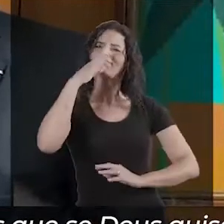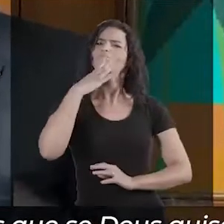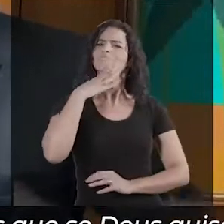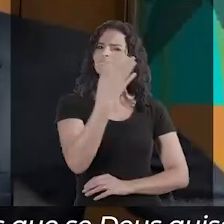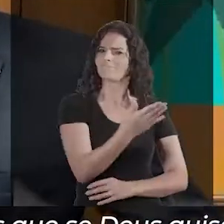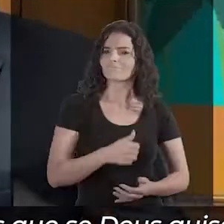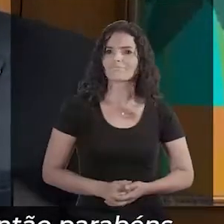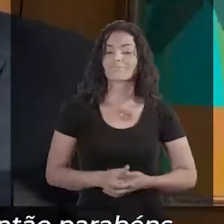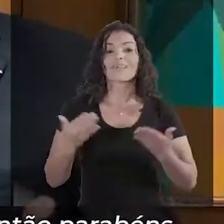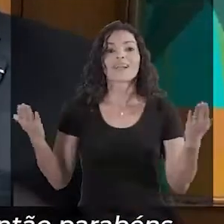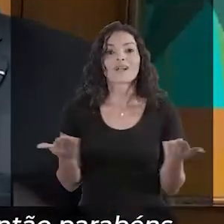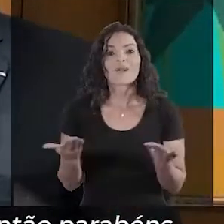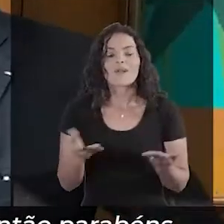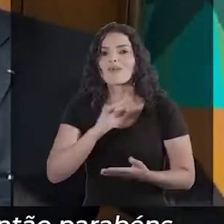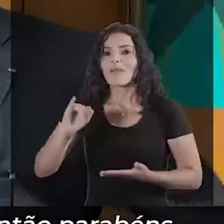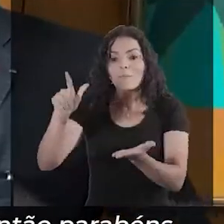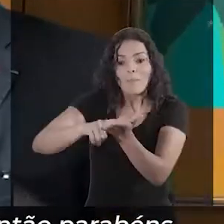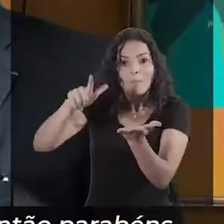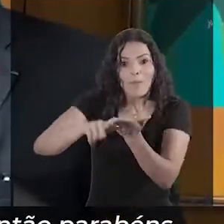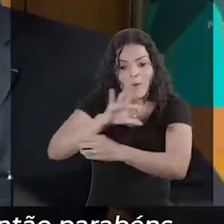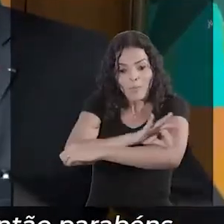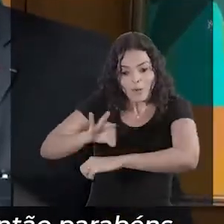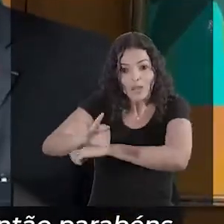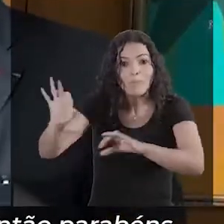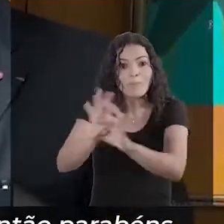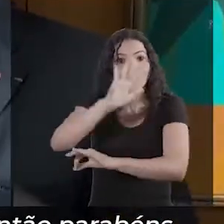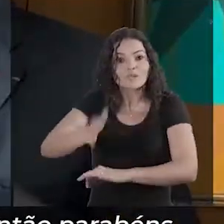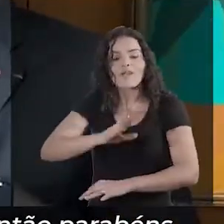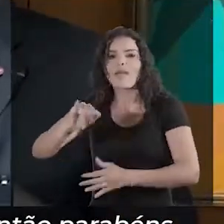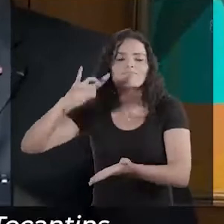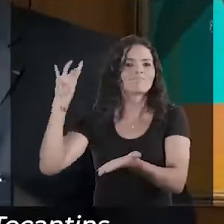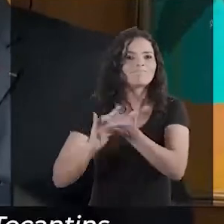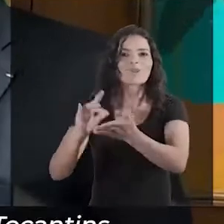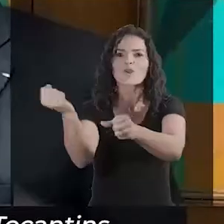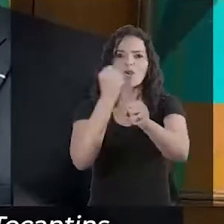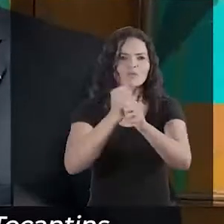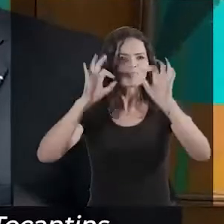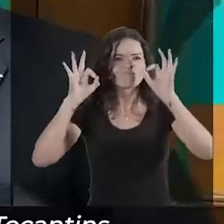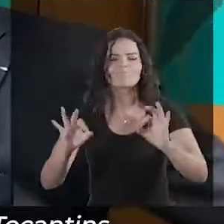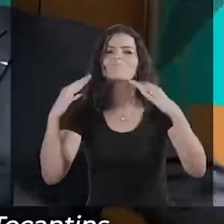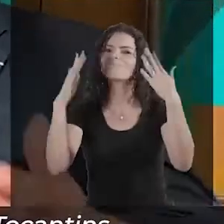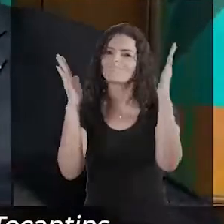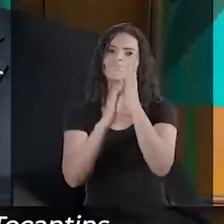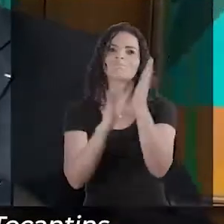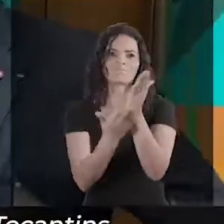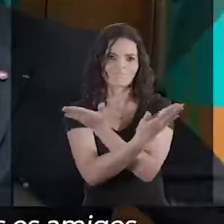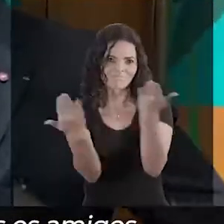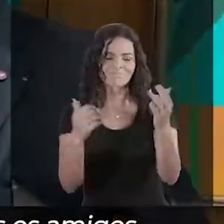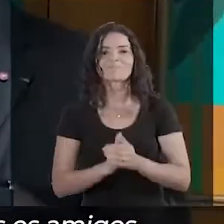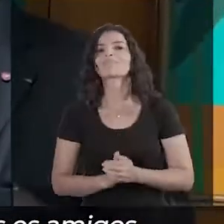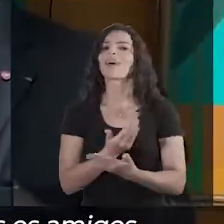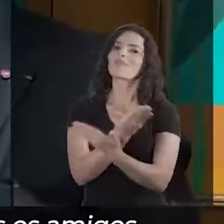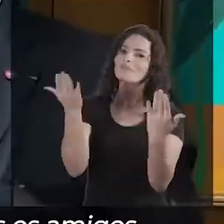Então, dizer a todos que, se Deus quiser, essa obra agora sairá do papel para a realidade. Muito parabéns. Muito obrigado, presidente. Muito obrigado ao governo aí. Parabéns ao produtor Betinho.